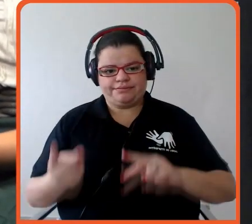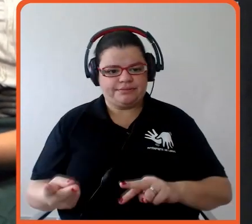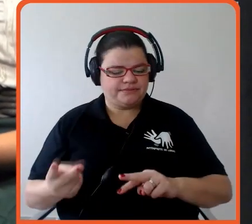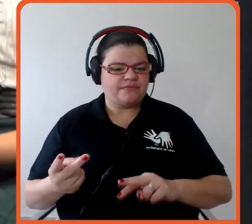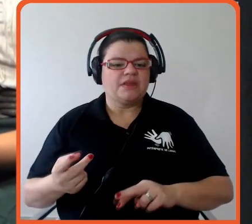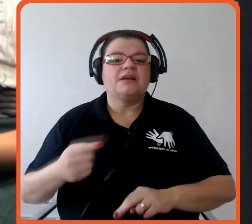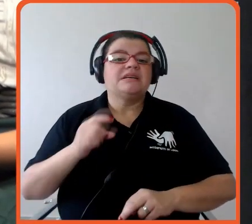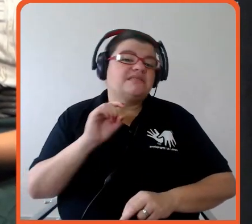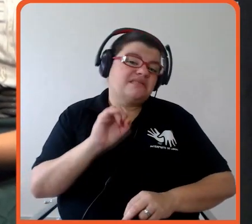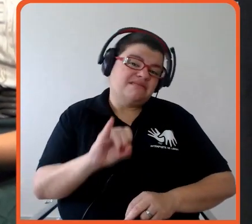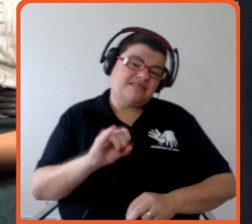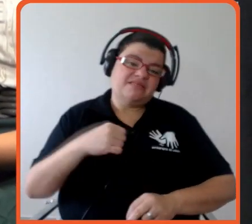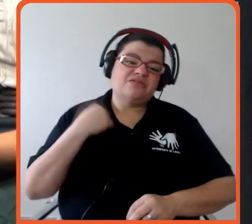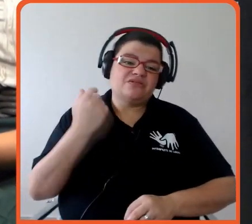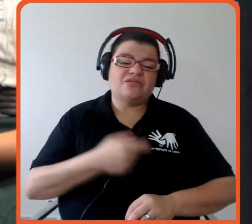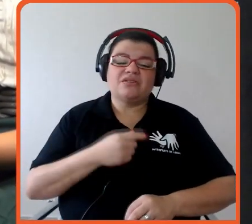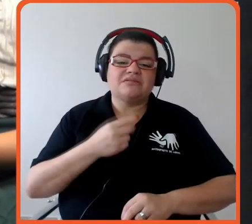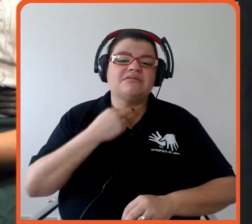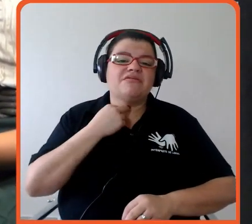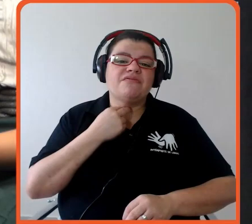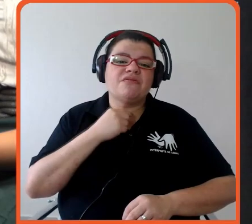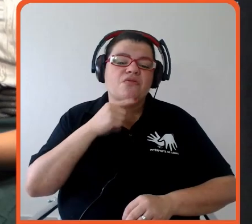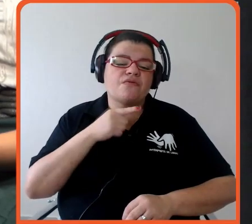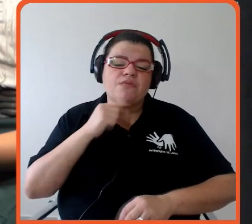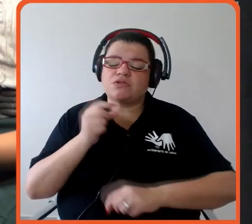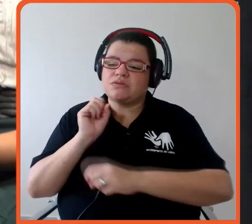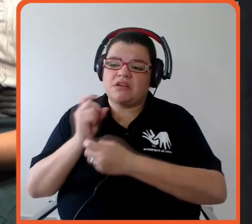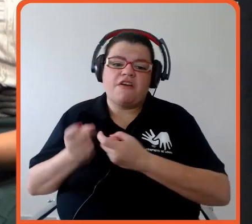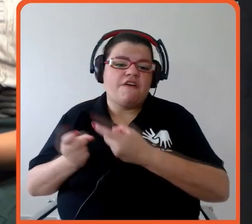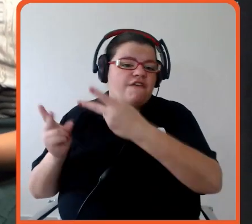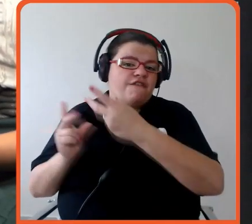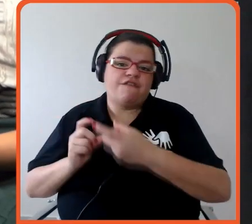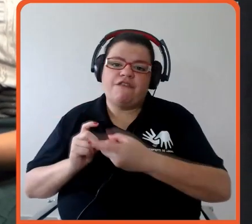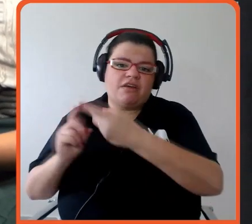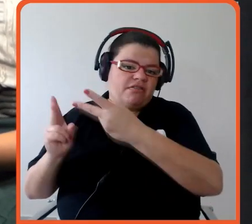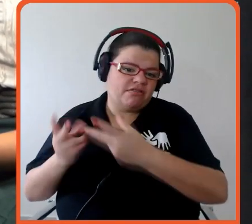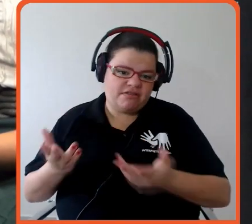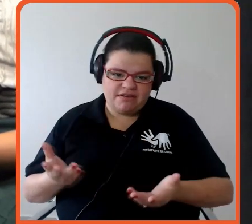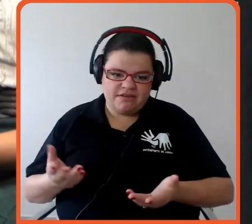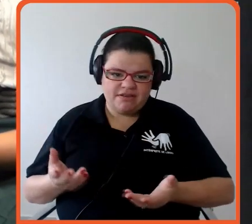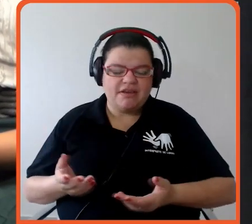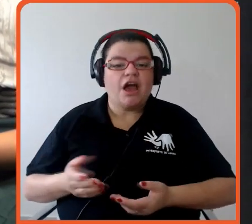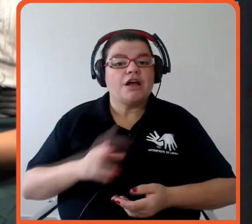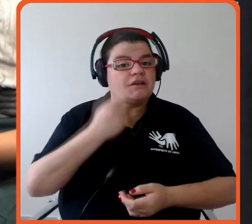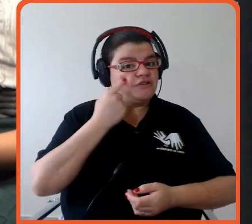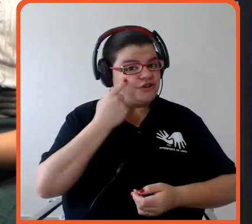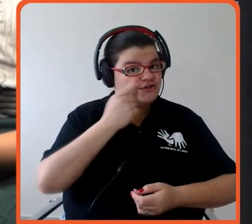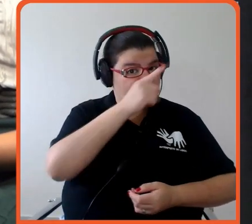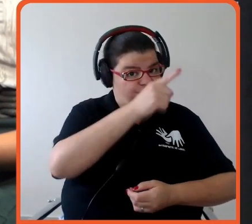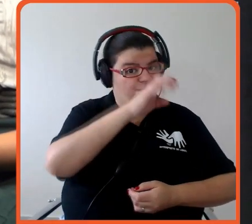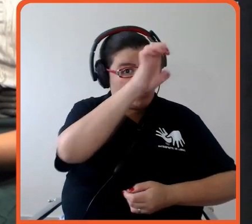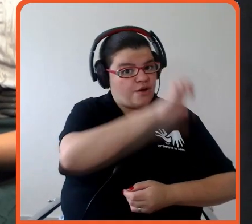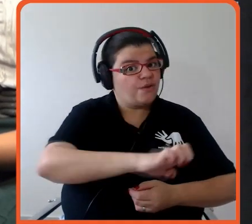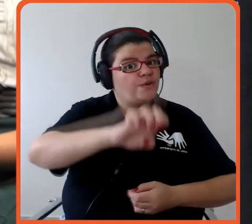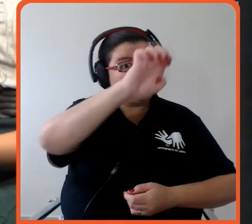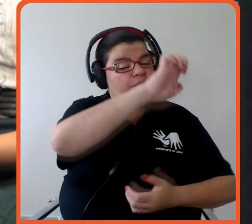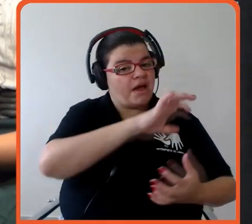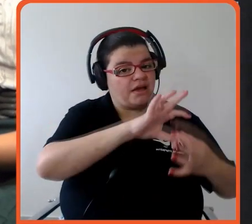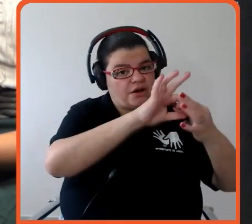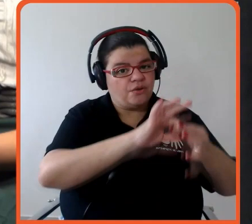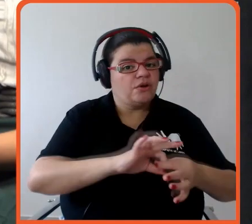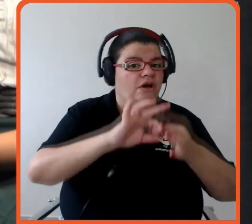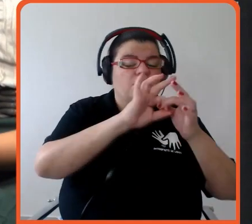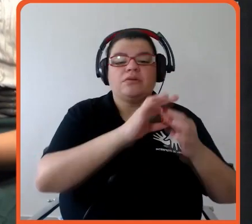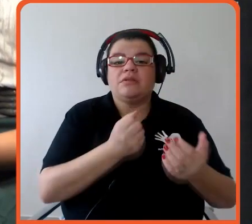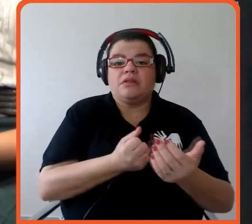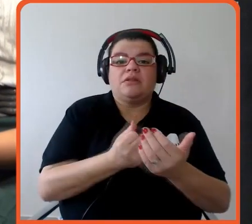vender nossos produtos mundo afora, né, a gente acabou de ver, por exemplo, a União Europeia já cravando que não compra determinados produtos com